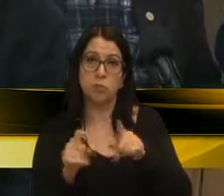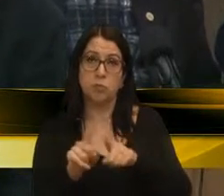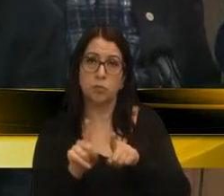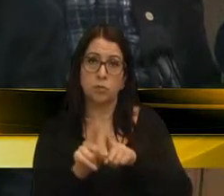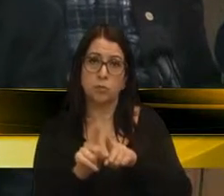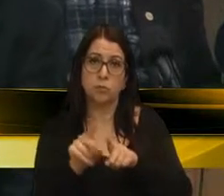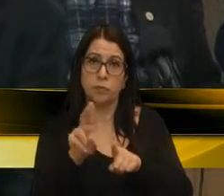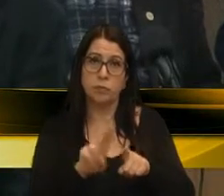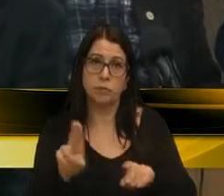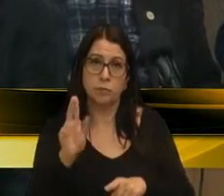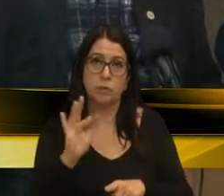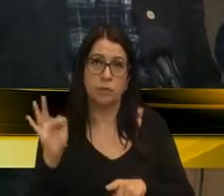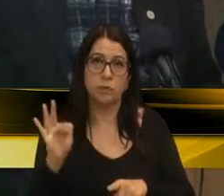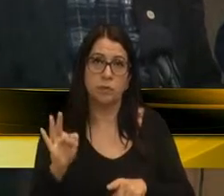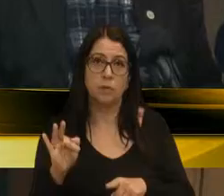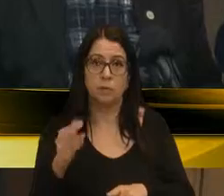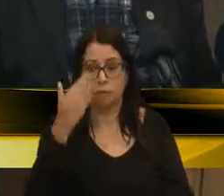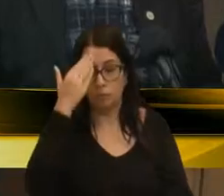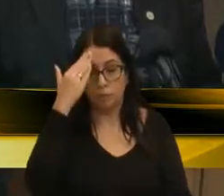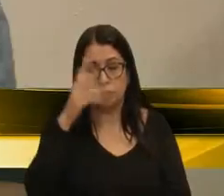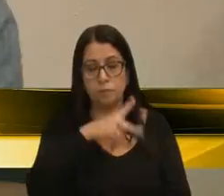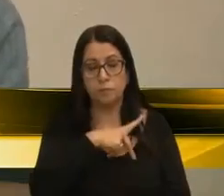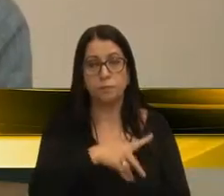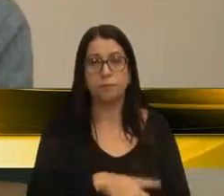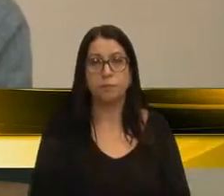das universidades federais. Muito obrigado, senhor presidente. Obrigado, senhor